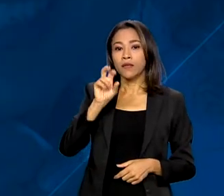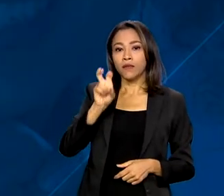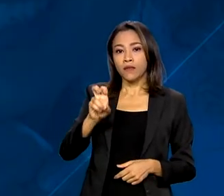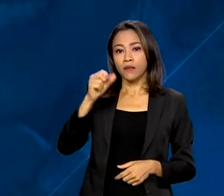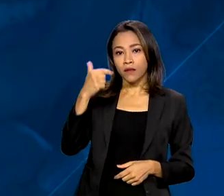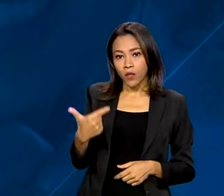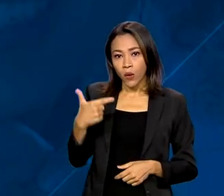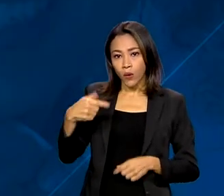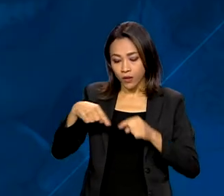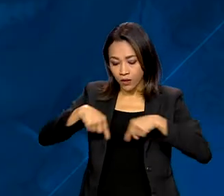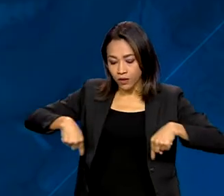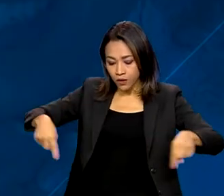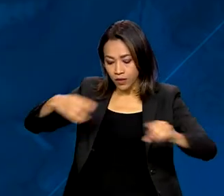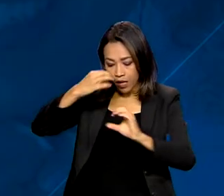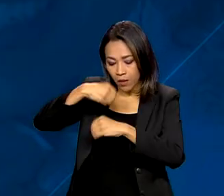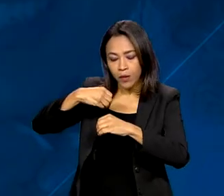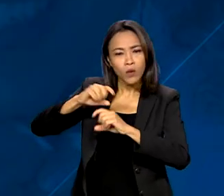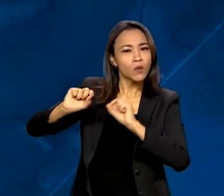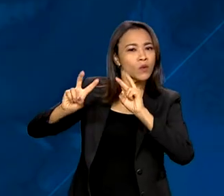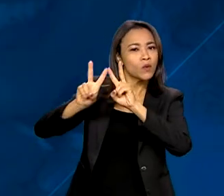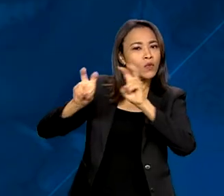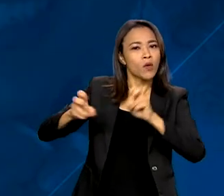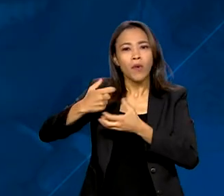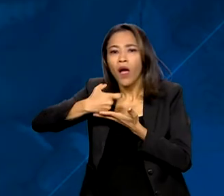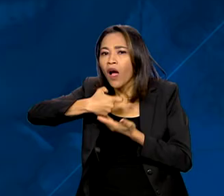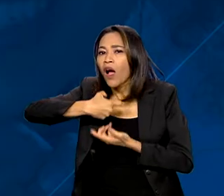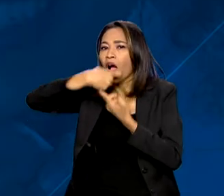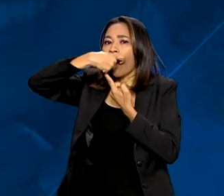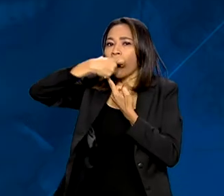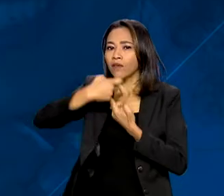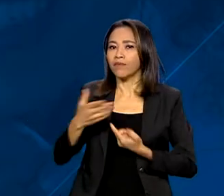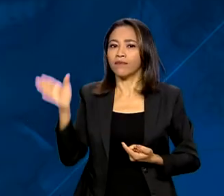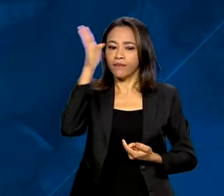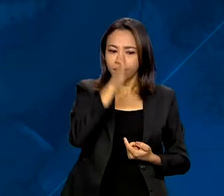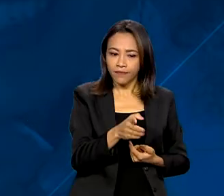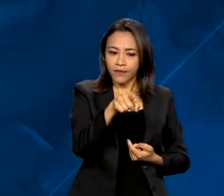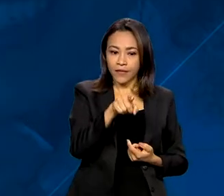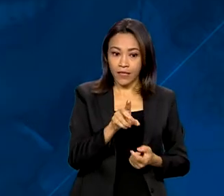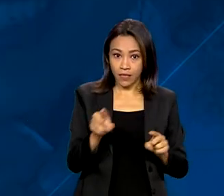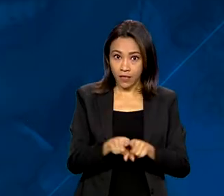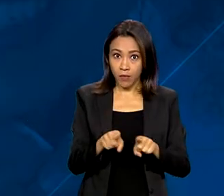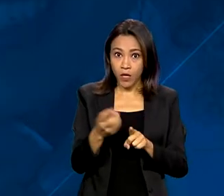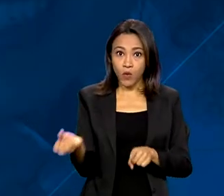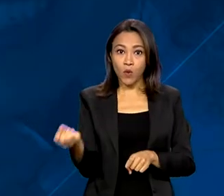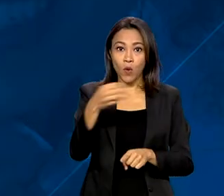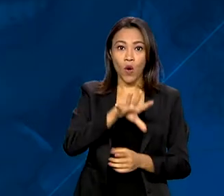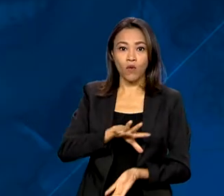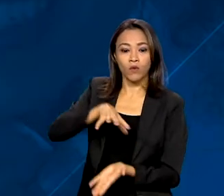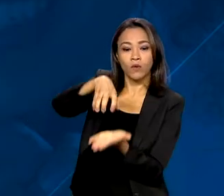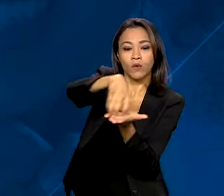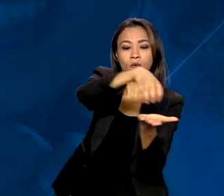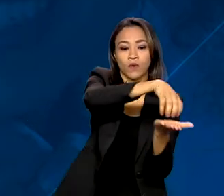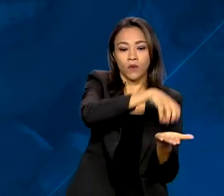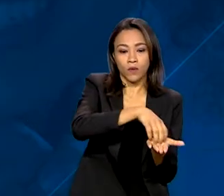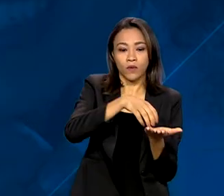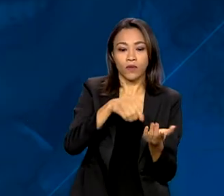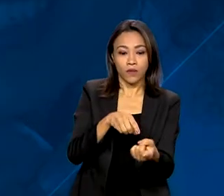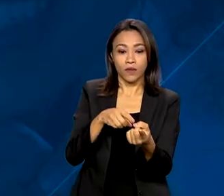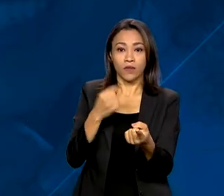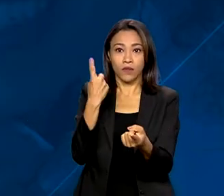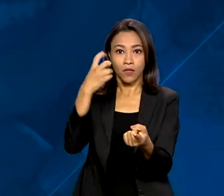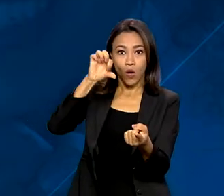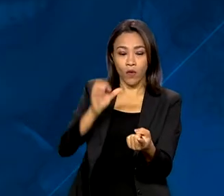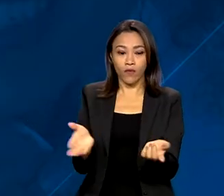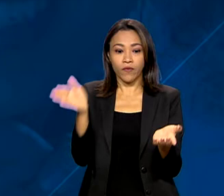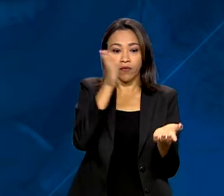laboratórios de próteses dentárias e 19 novos centros de especialidades odontológicas, incluindo